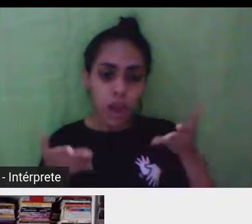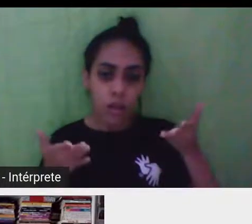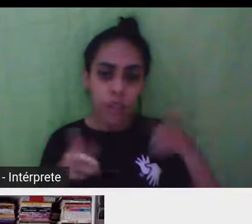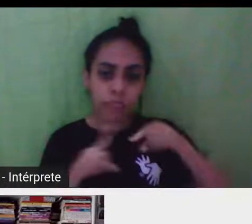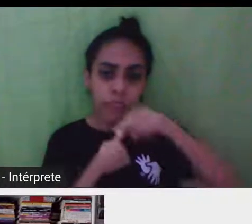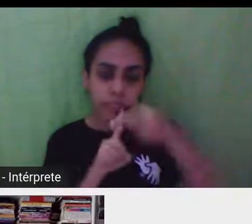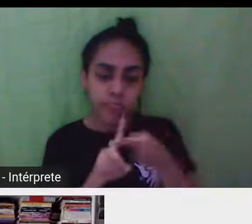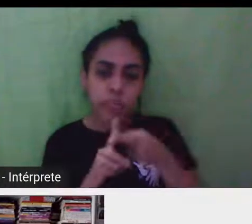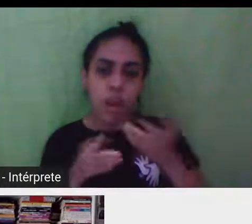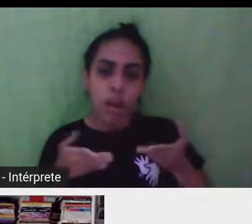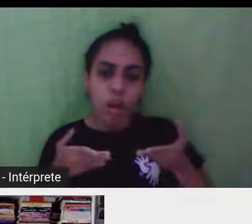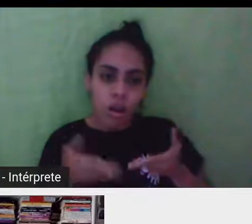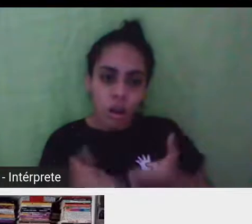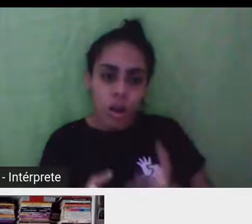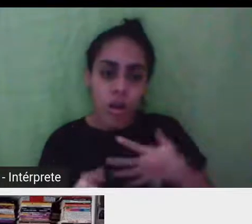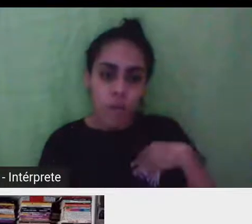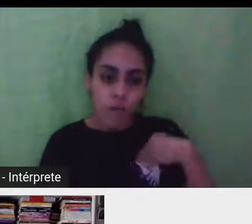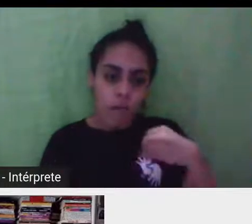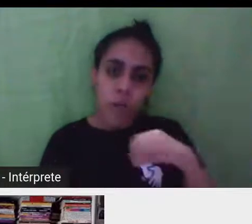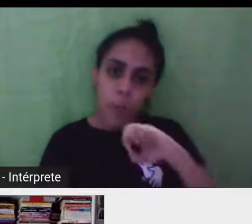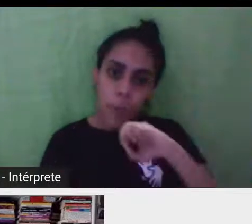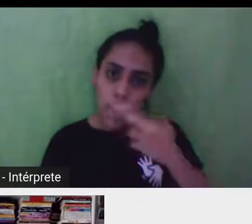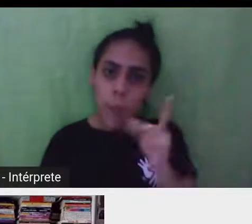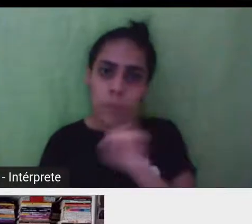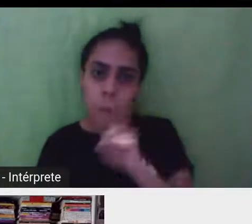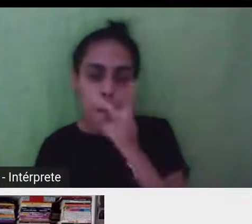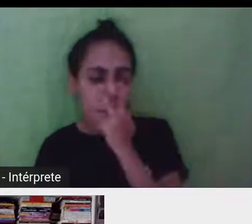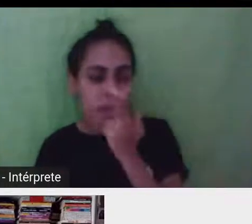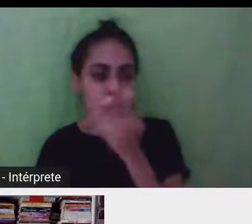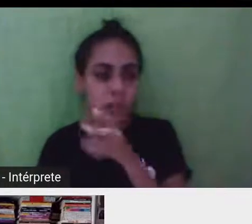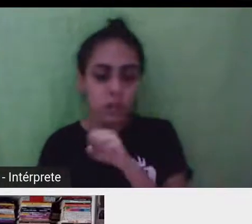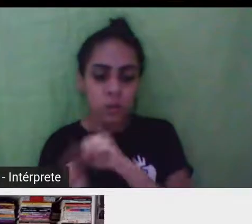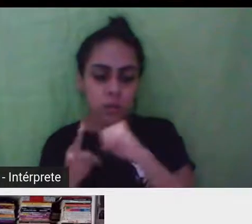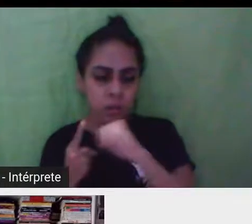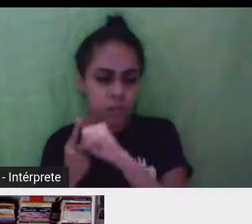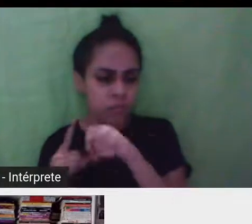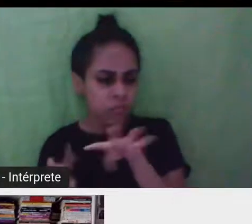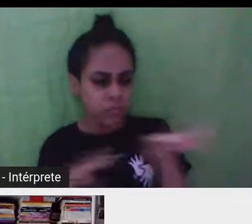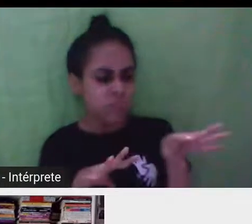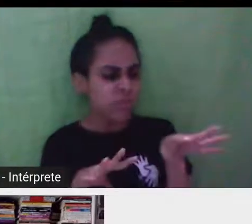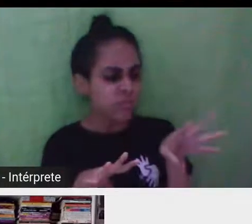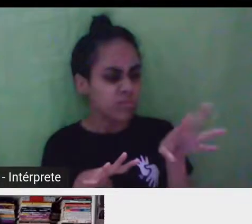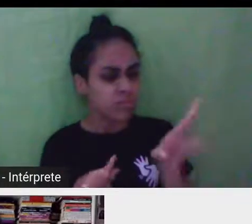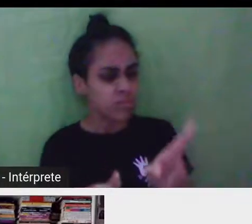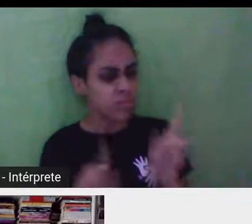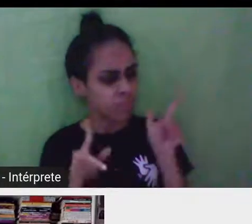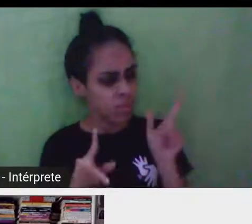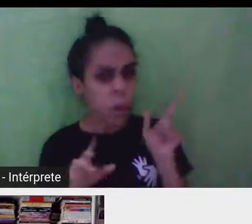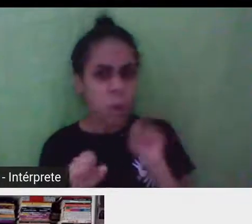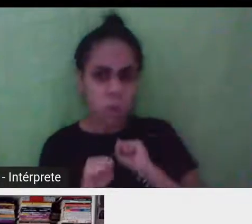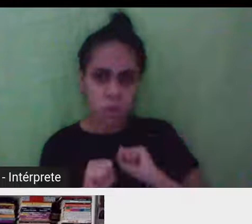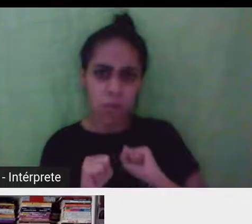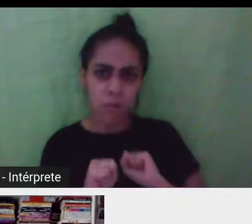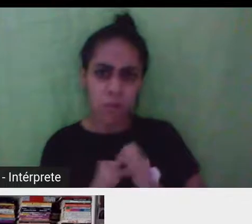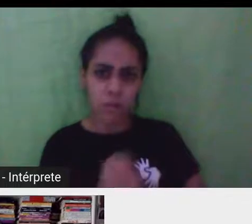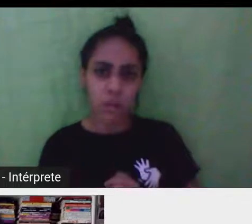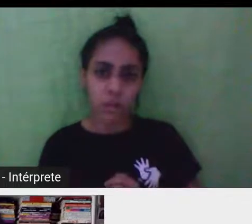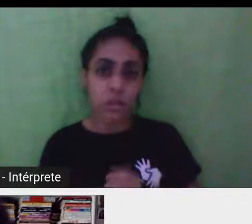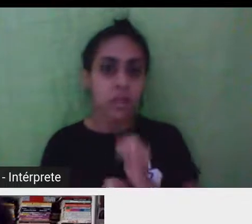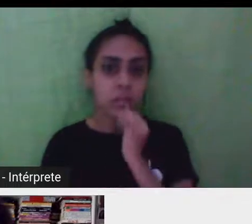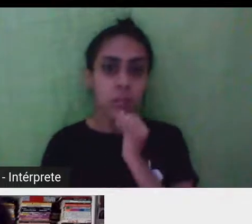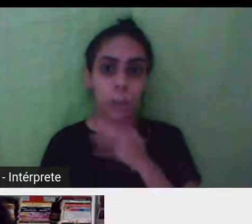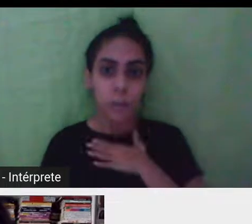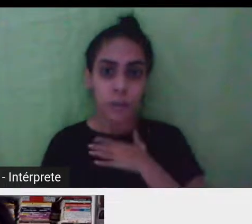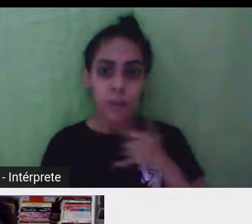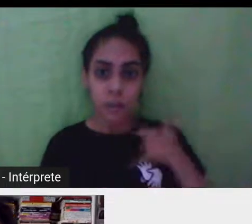isso também vai impactar em como as pessoas vão te ver, né, porque eu, pela minha idade, já poderia ter